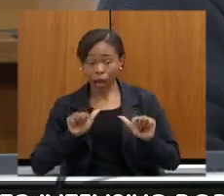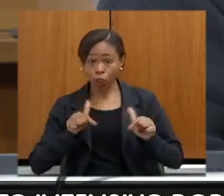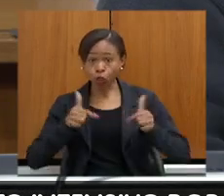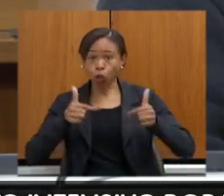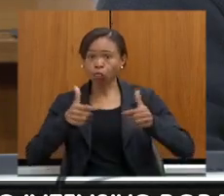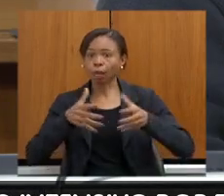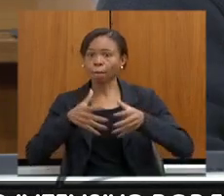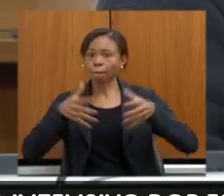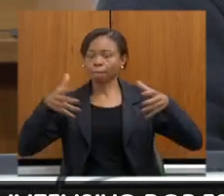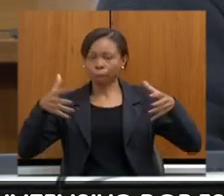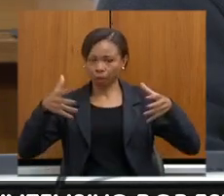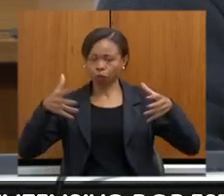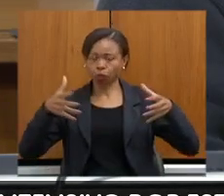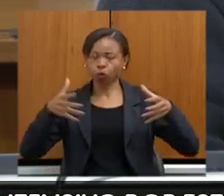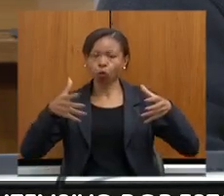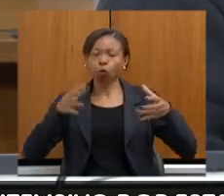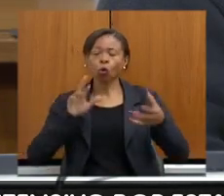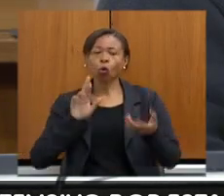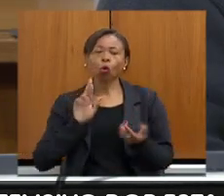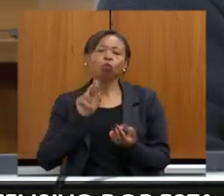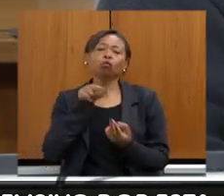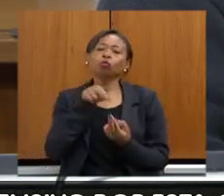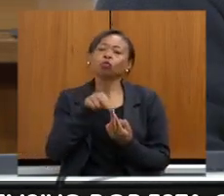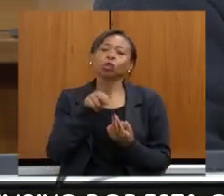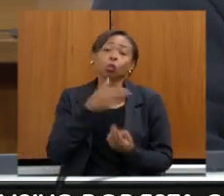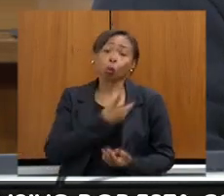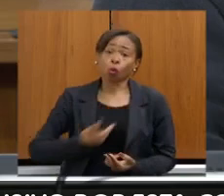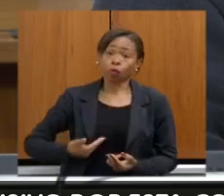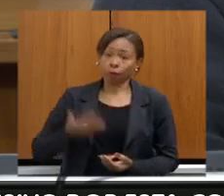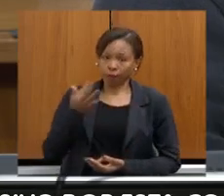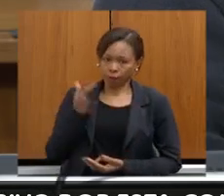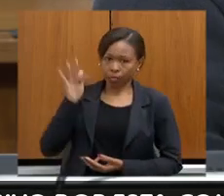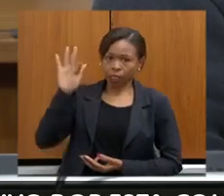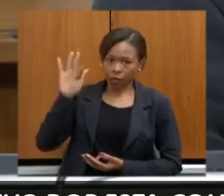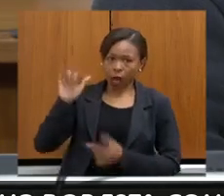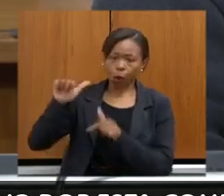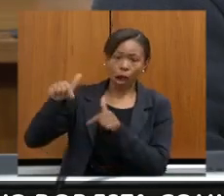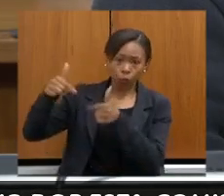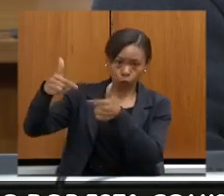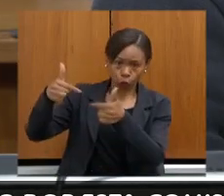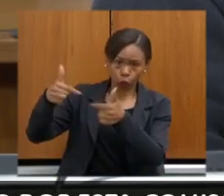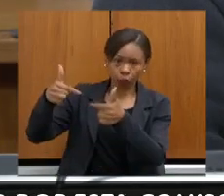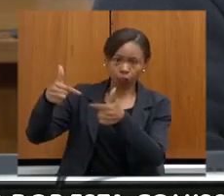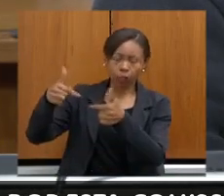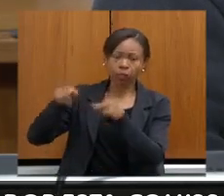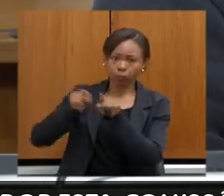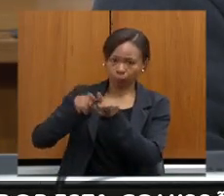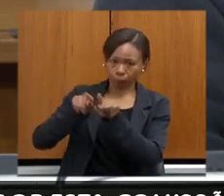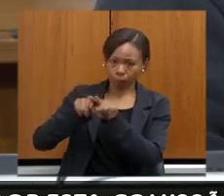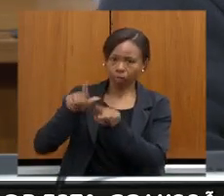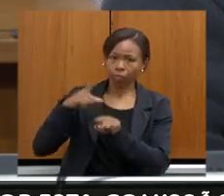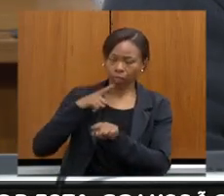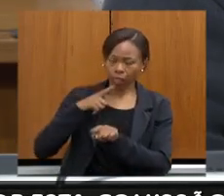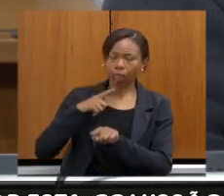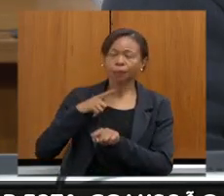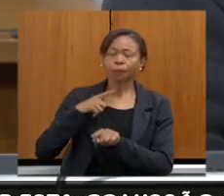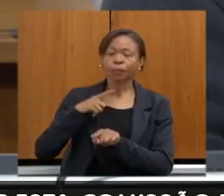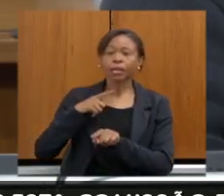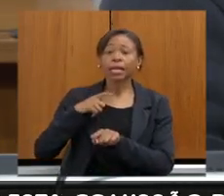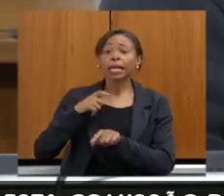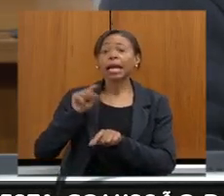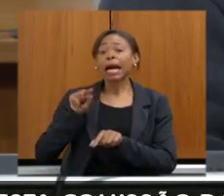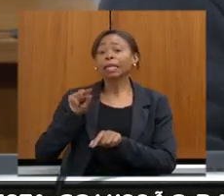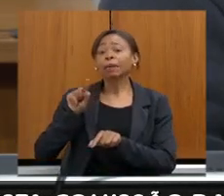referenciadas o que o governo federal também tem de ações definidas. E, a partir do momento